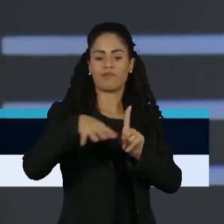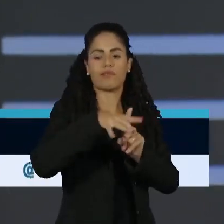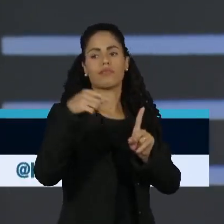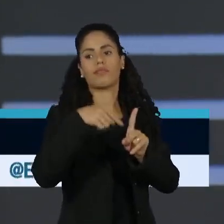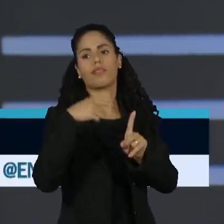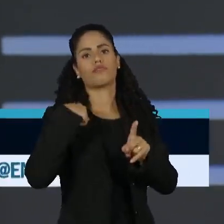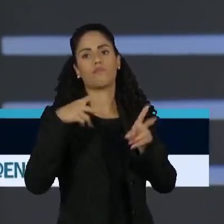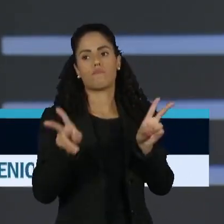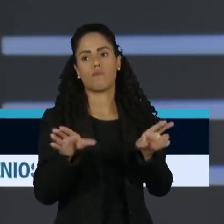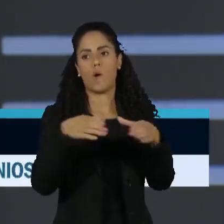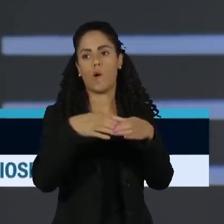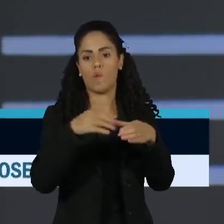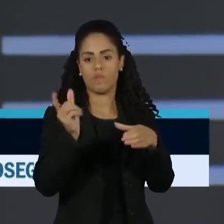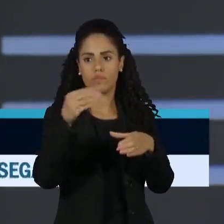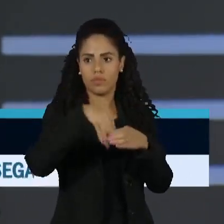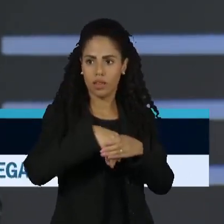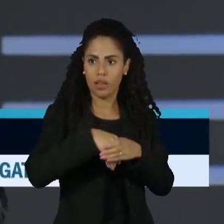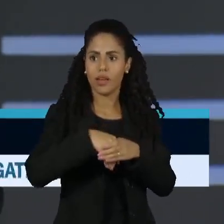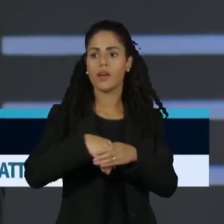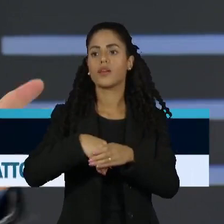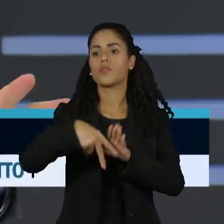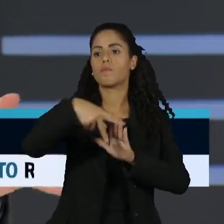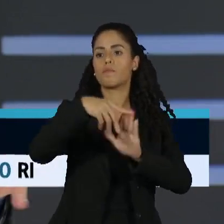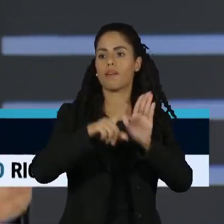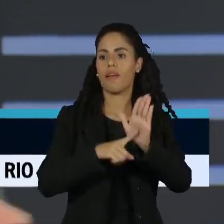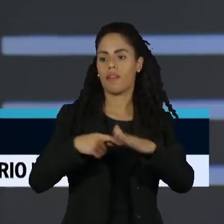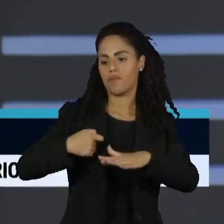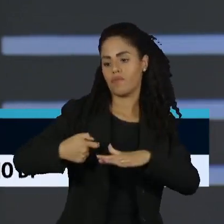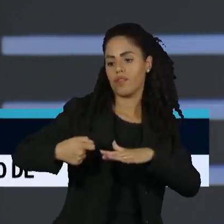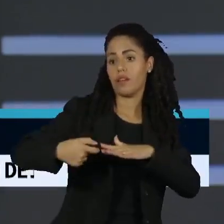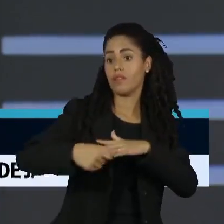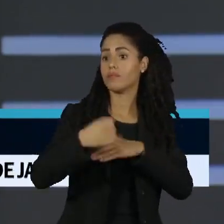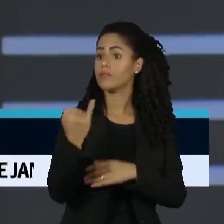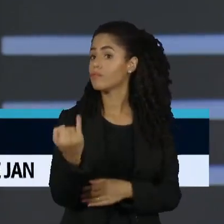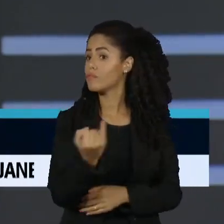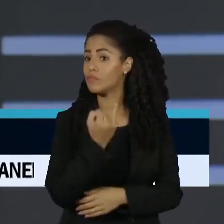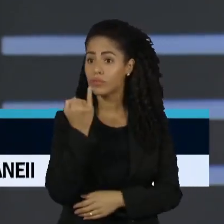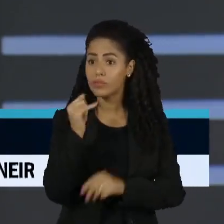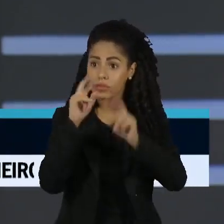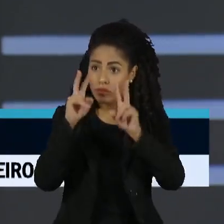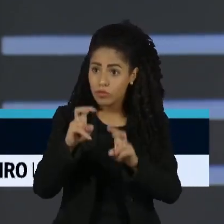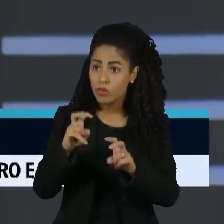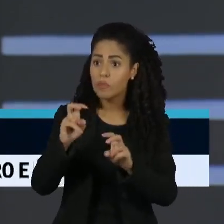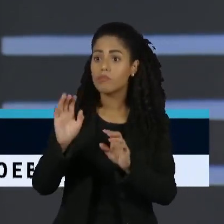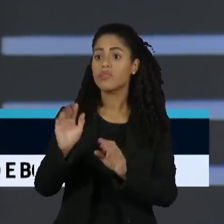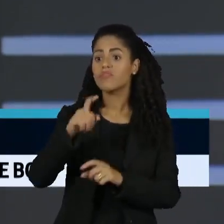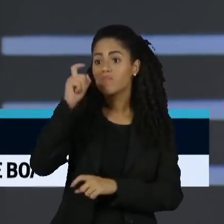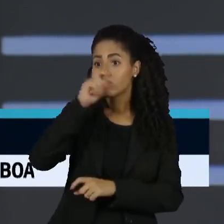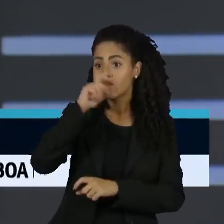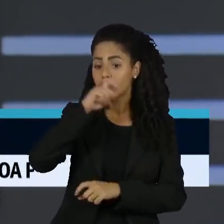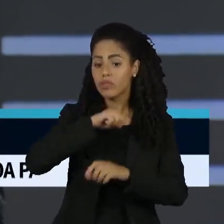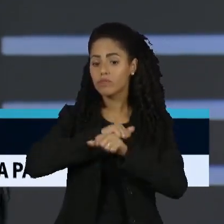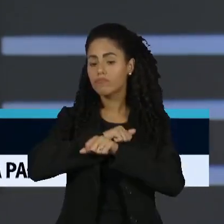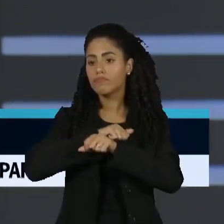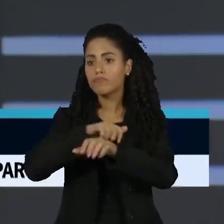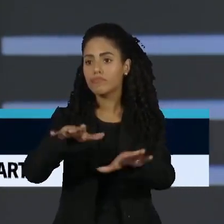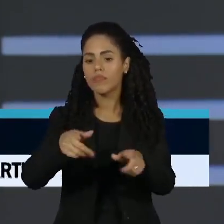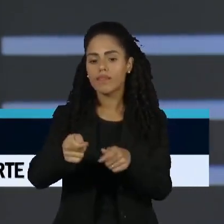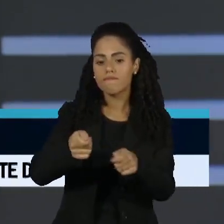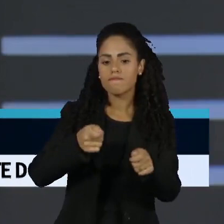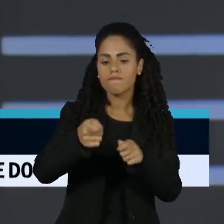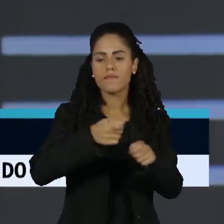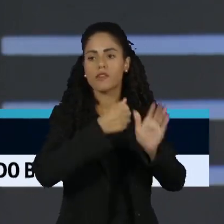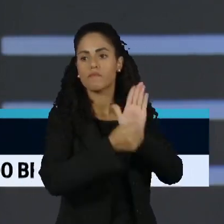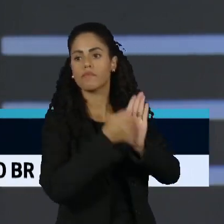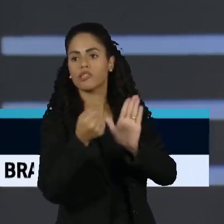quer dizer, de grupos da sociedade. A gente tem o PL das fake news, que é tão importante, que trata da questão da regulação das plataformas, para tentar segurar um